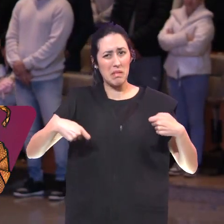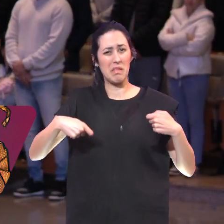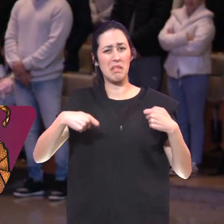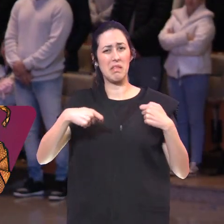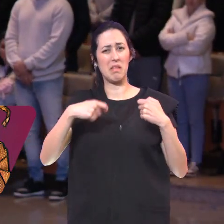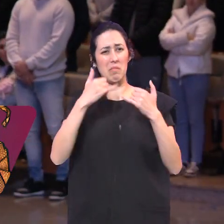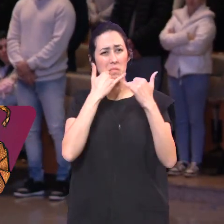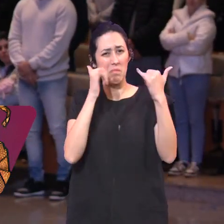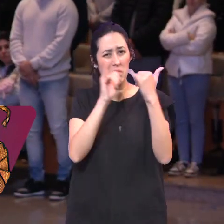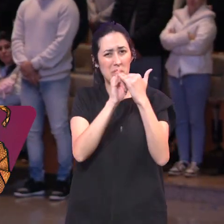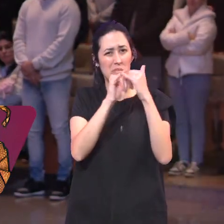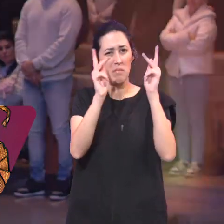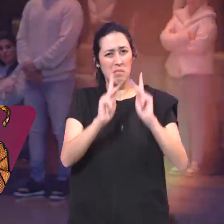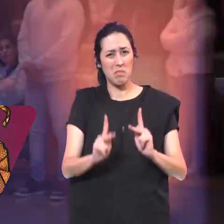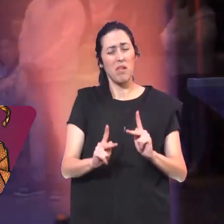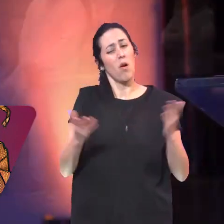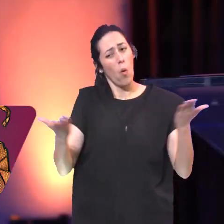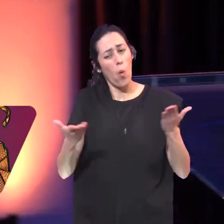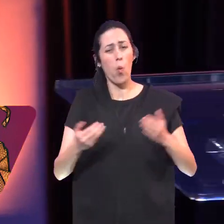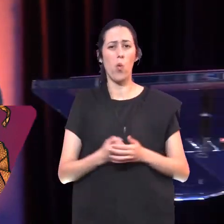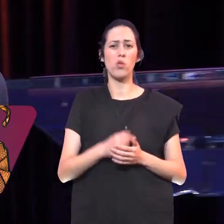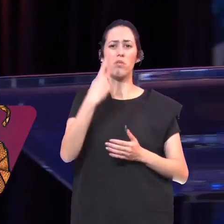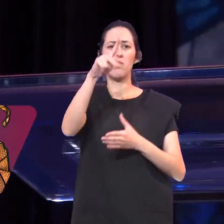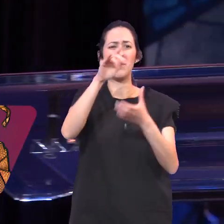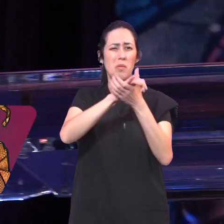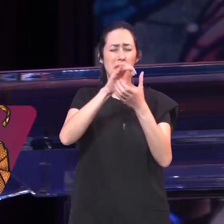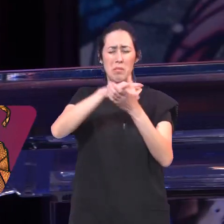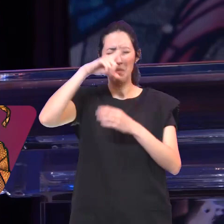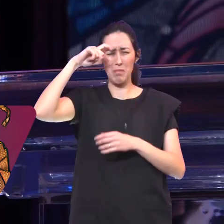Se o seu casamento Está vivendo Algum desafio Hoje